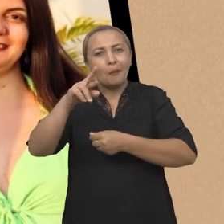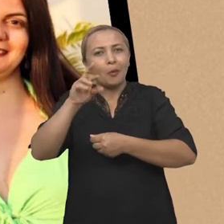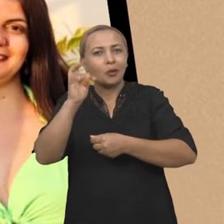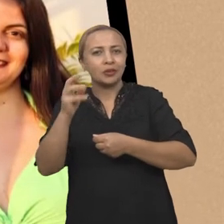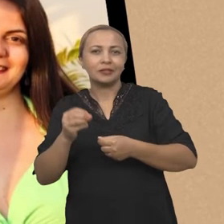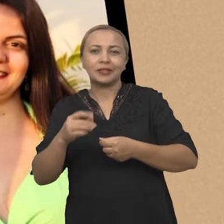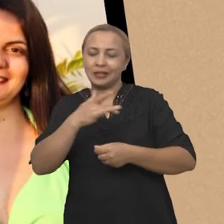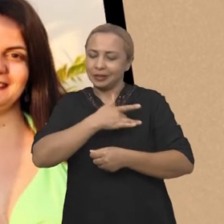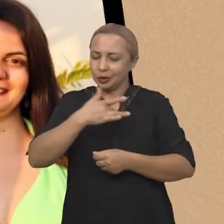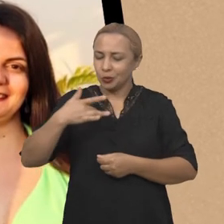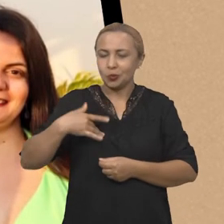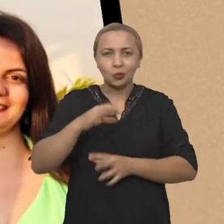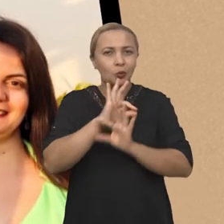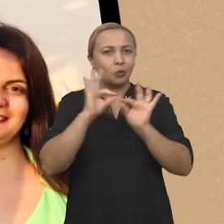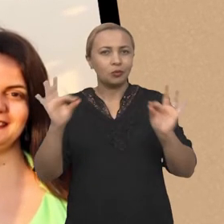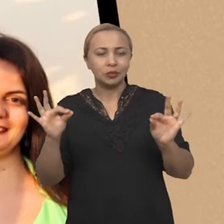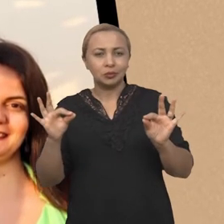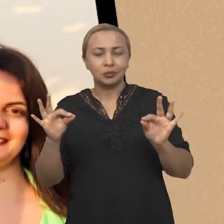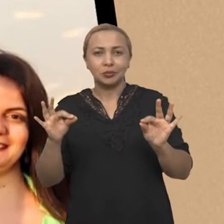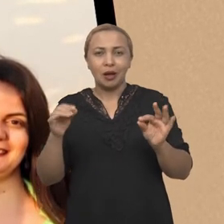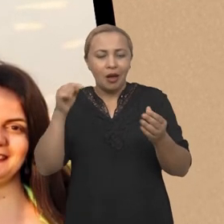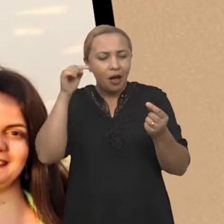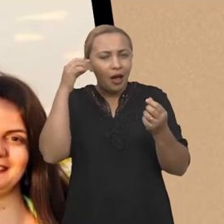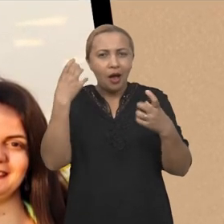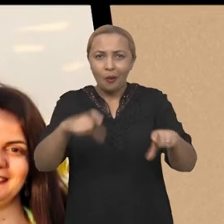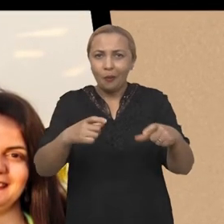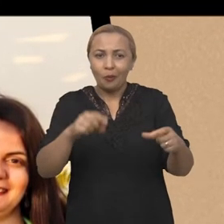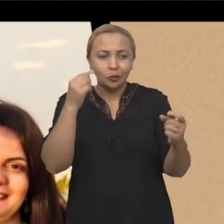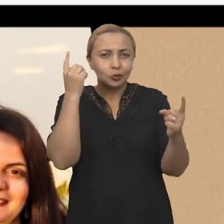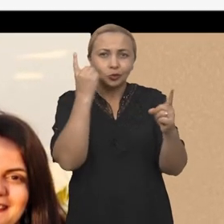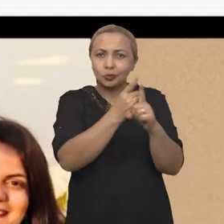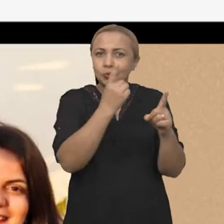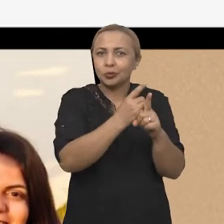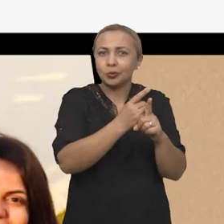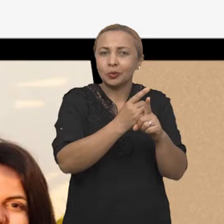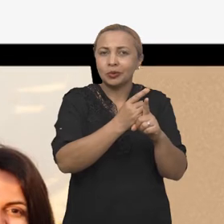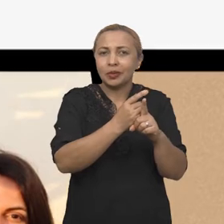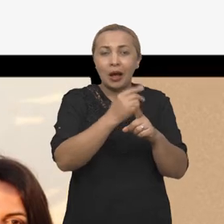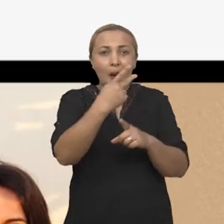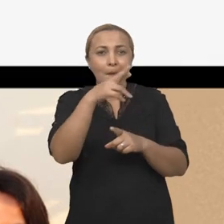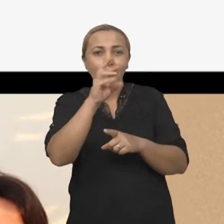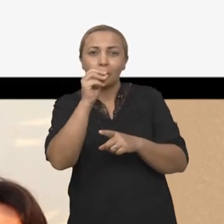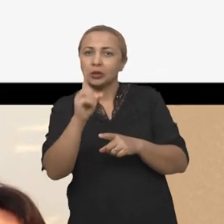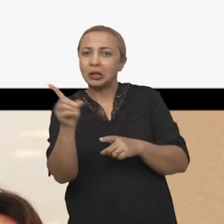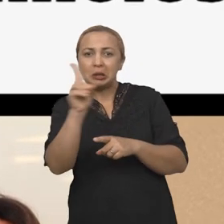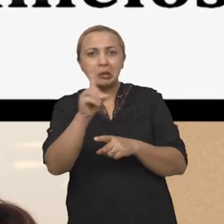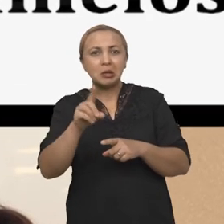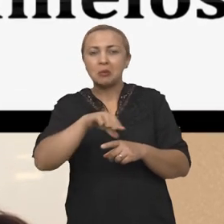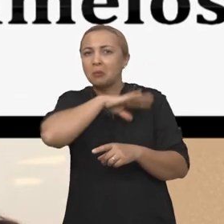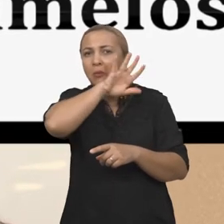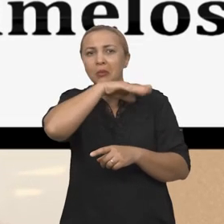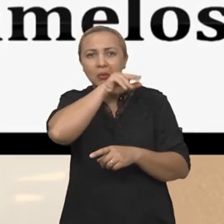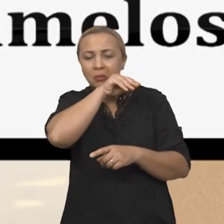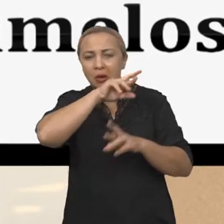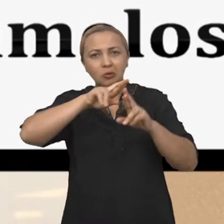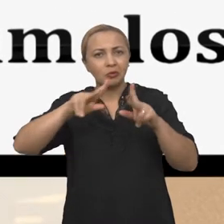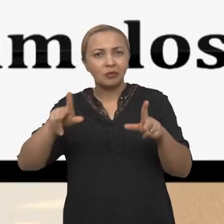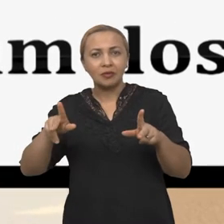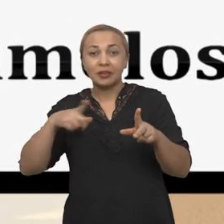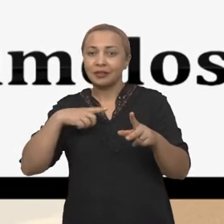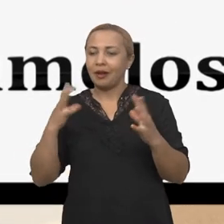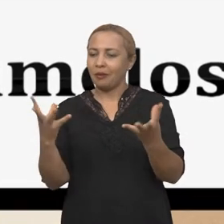saudável, uma fonte de proteína que não é animal e que tem uma extrema qualidade.